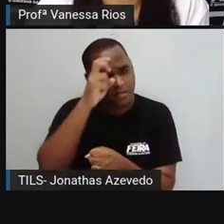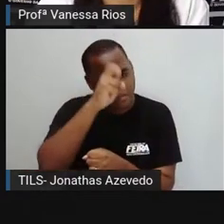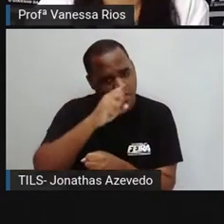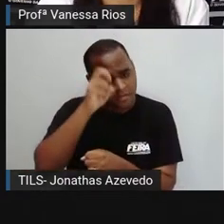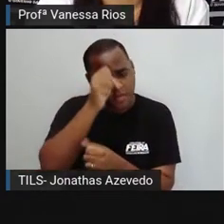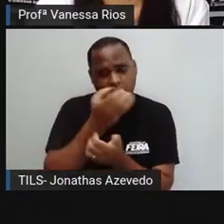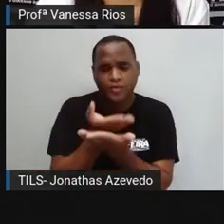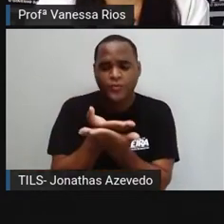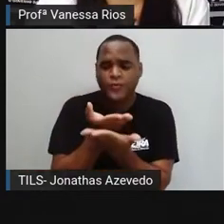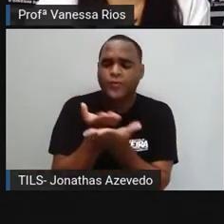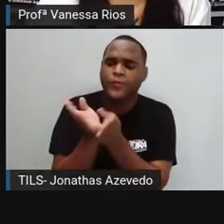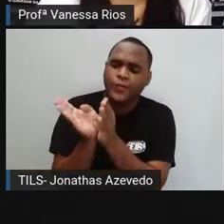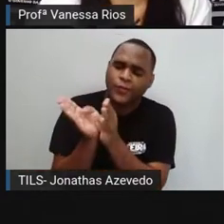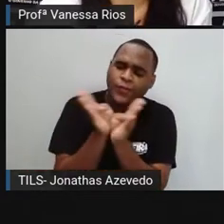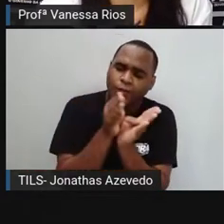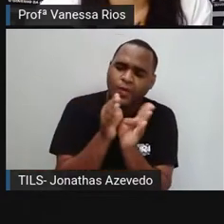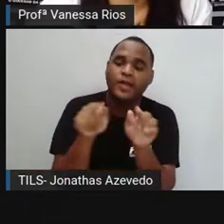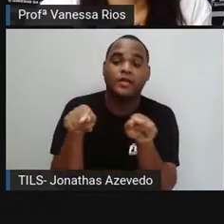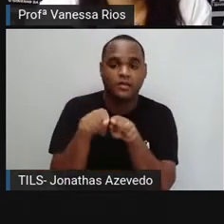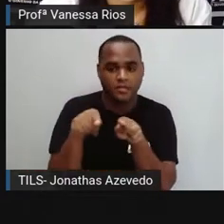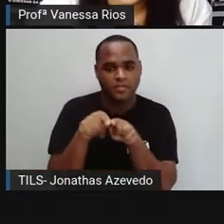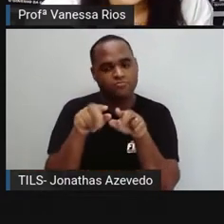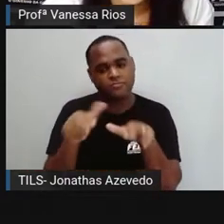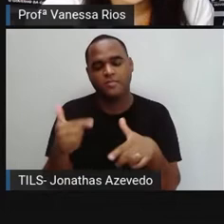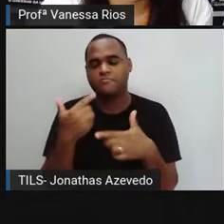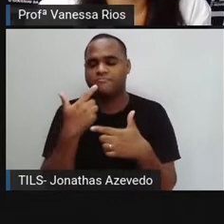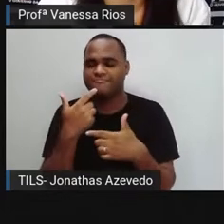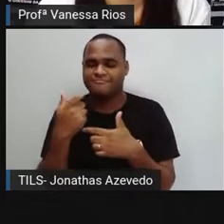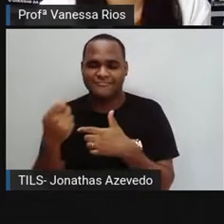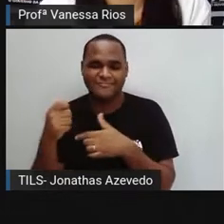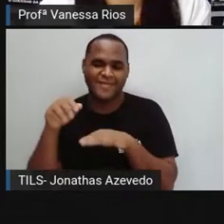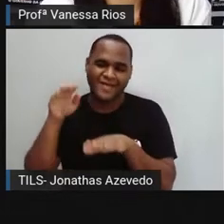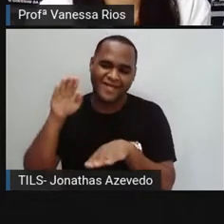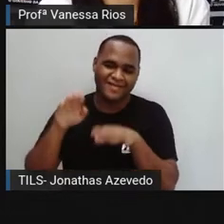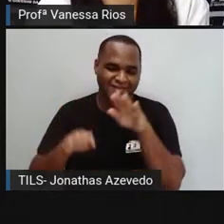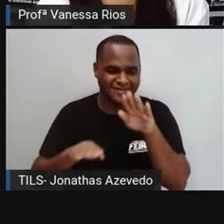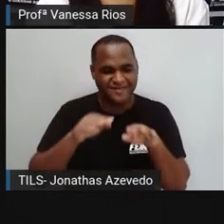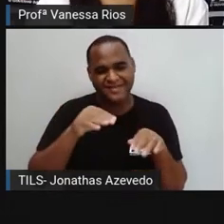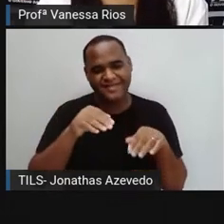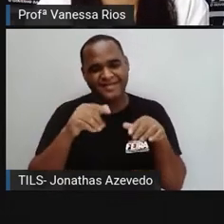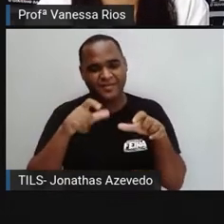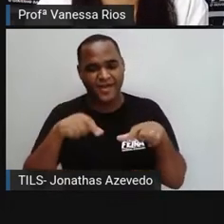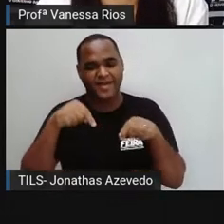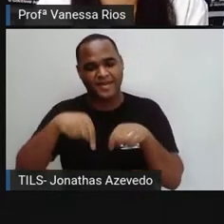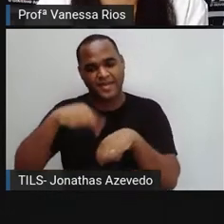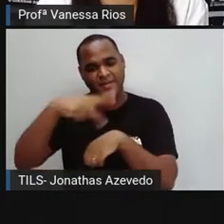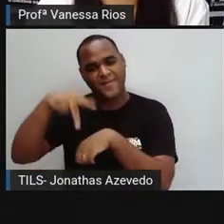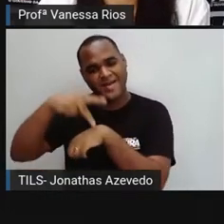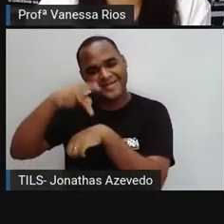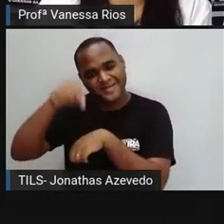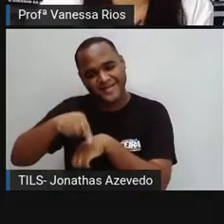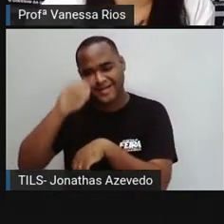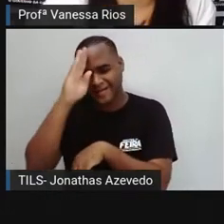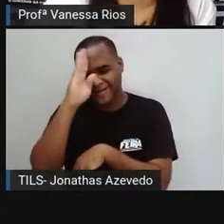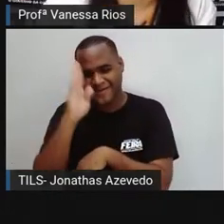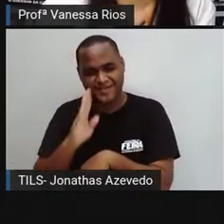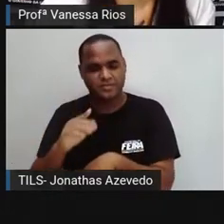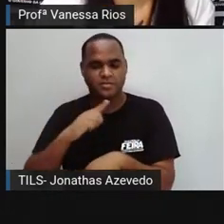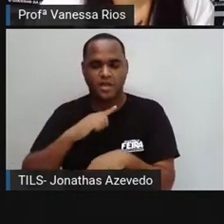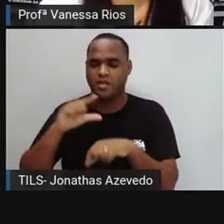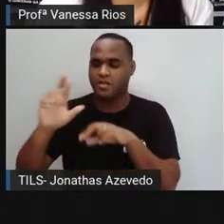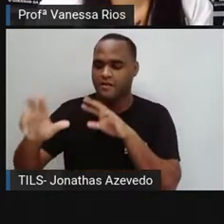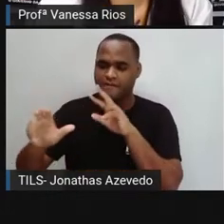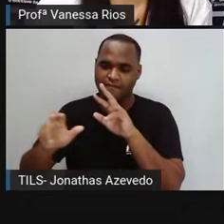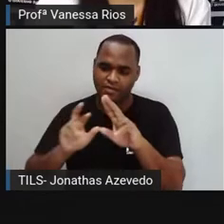a importância das variações linguísticas. E a gente percebe essas variações acontecendo o tempo todo.